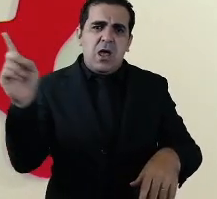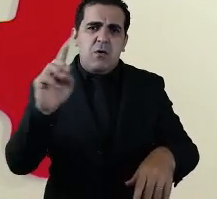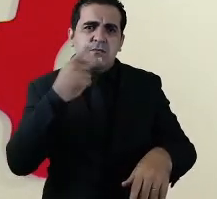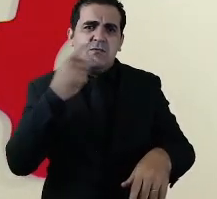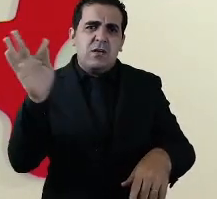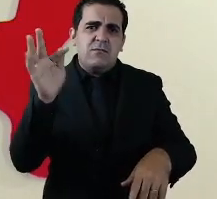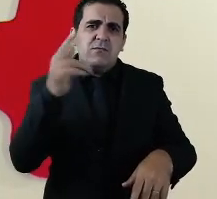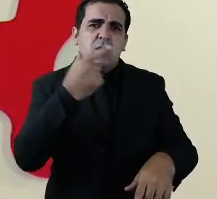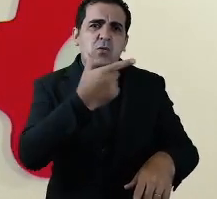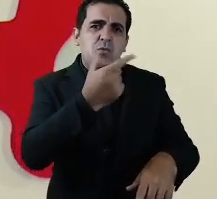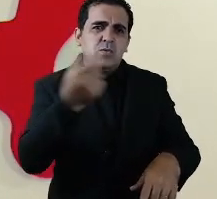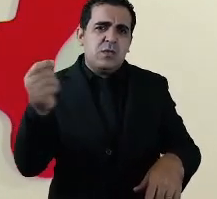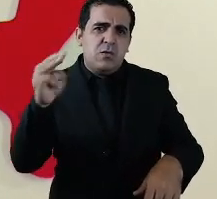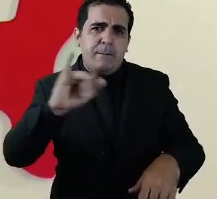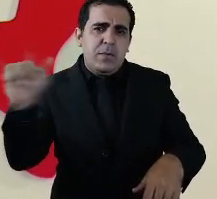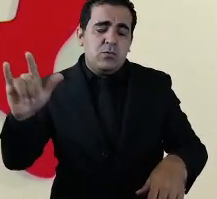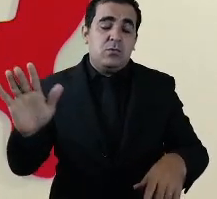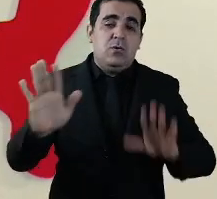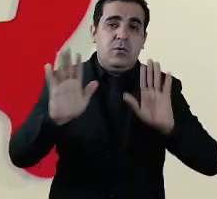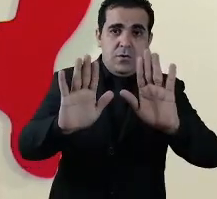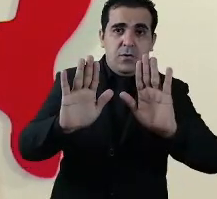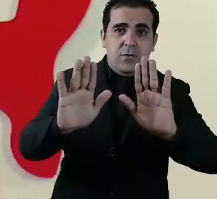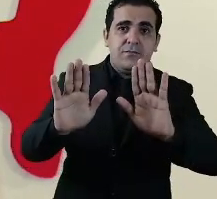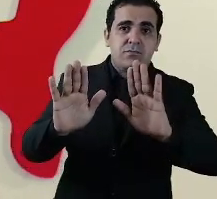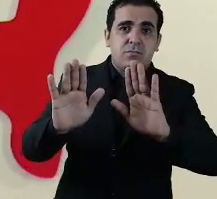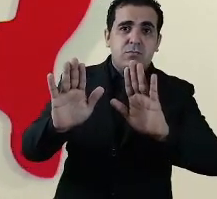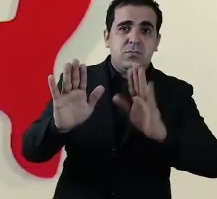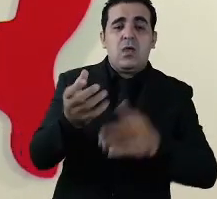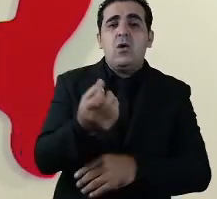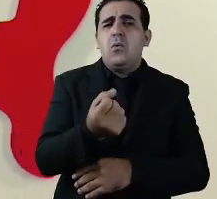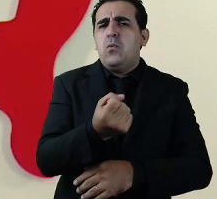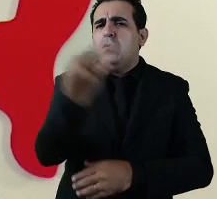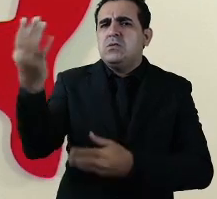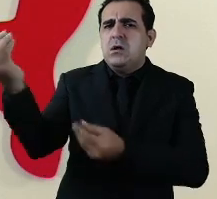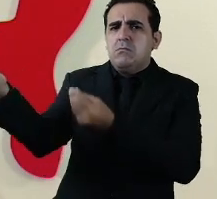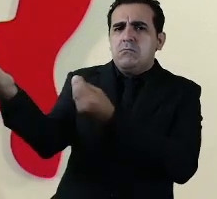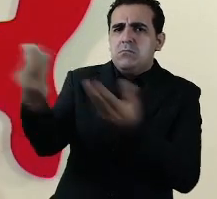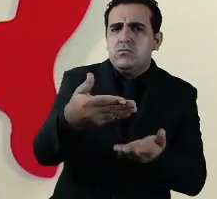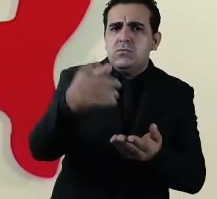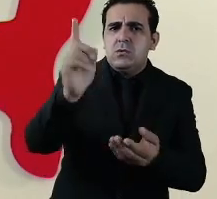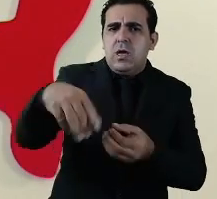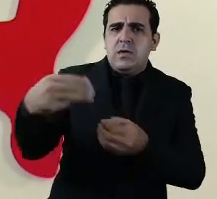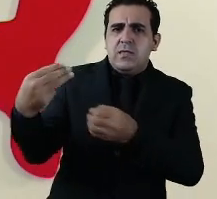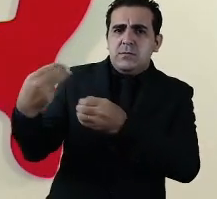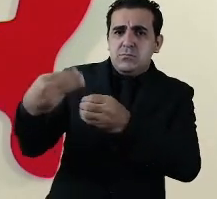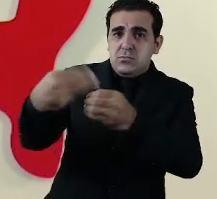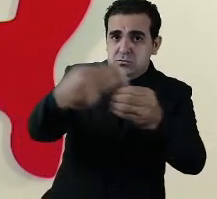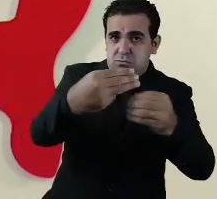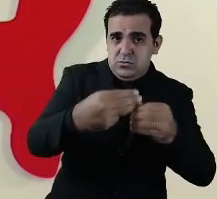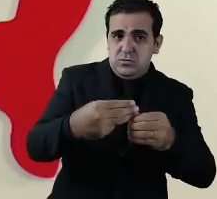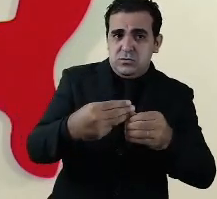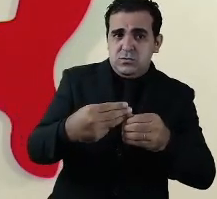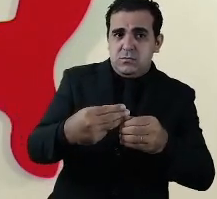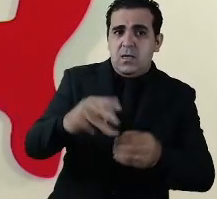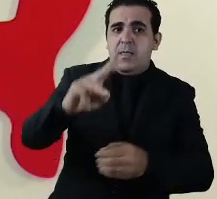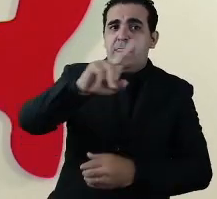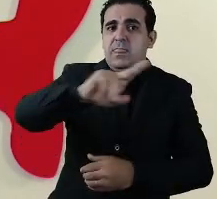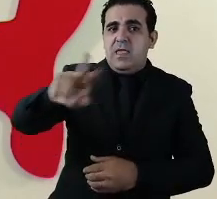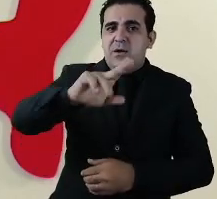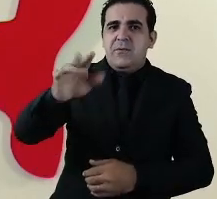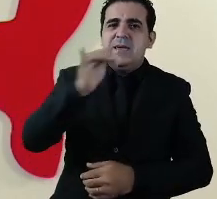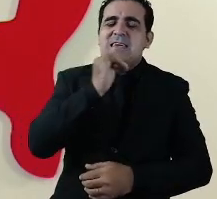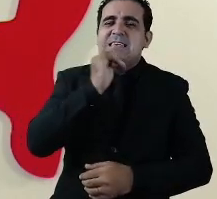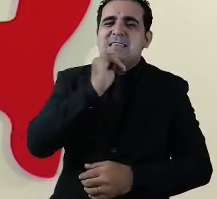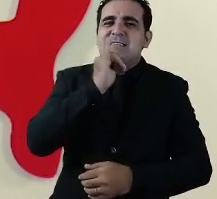o fornecimento do número de testes é dado pelos municípios como disse não é o